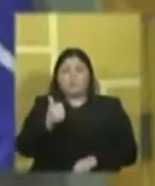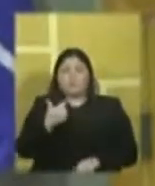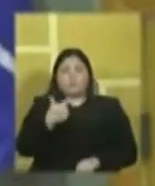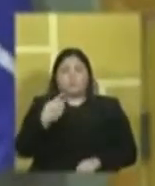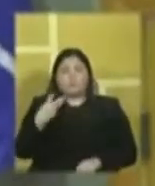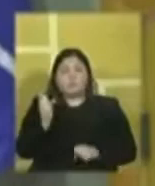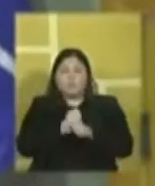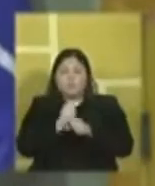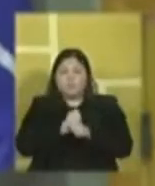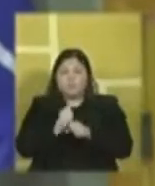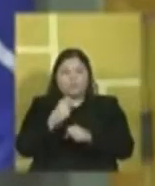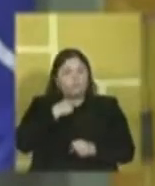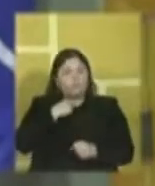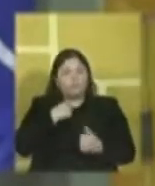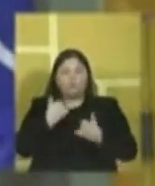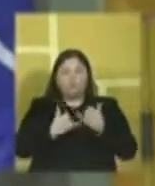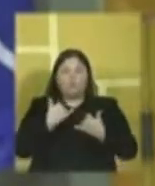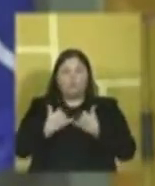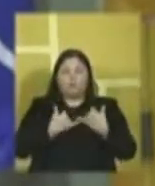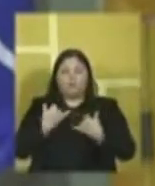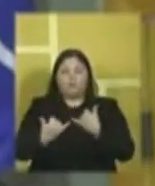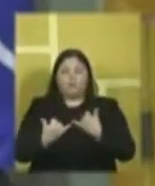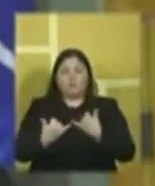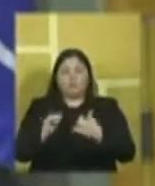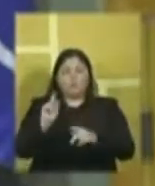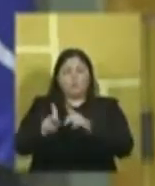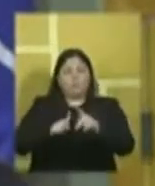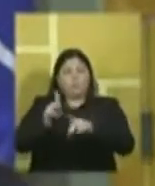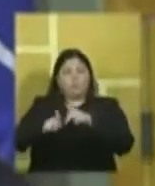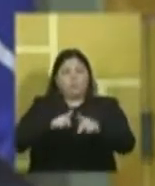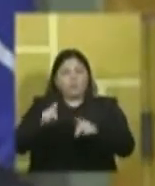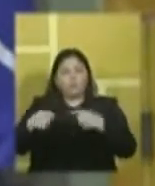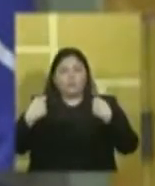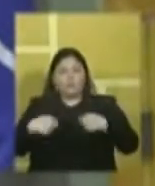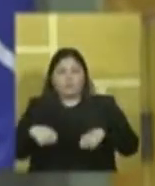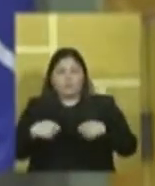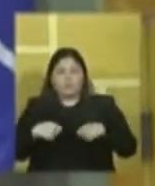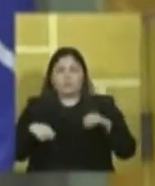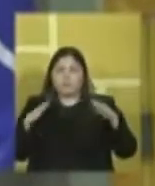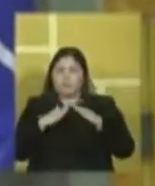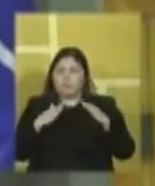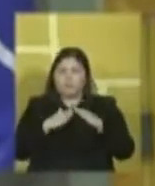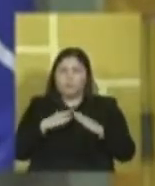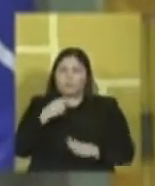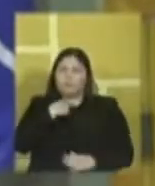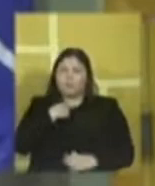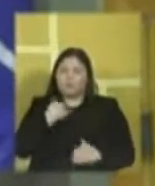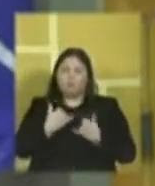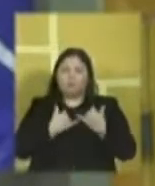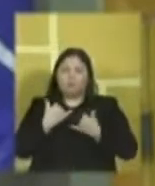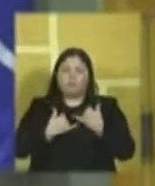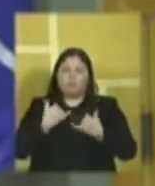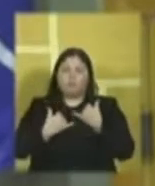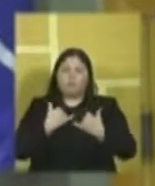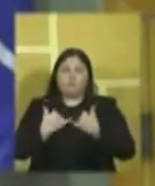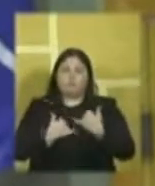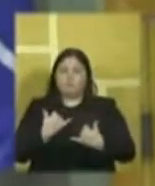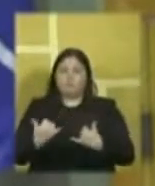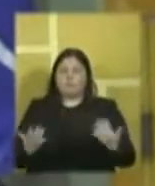123 anos, não se pode se brincar. E uma população que necessita de habitação, também não se pode se brincar.